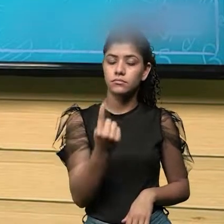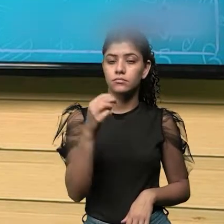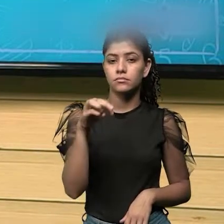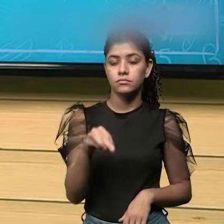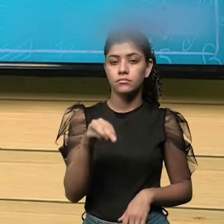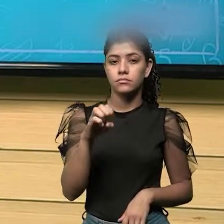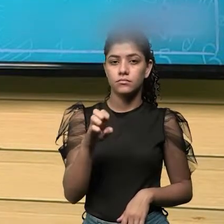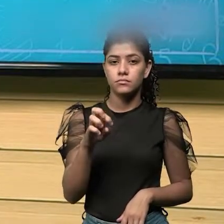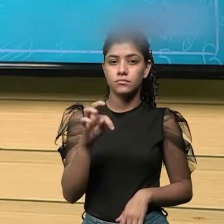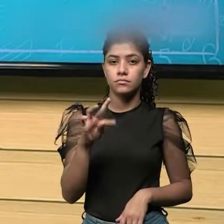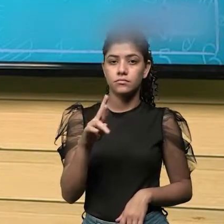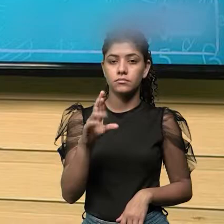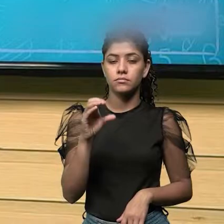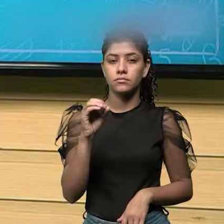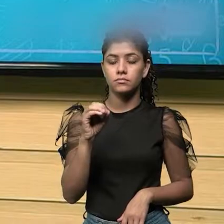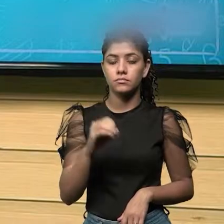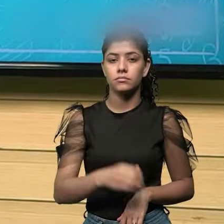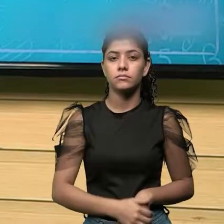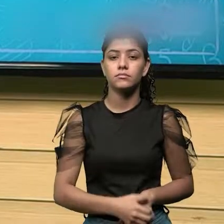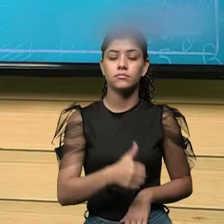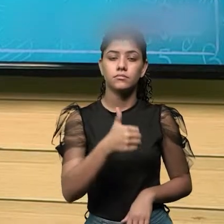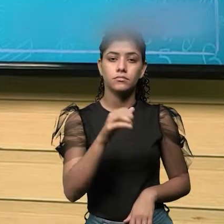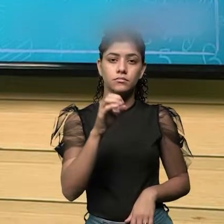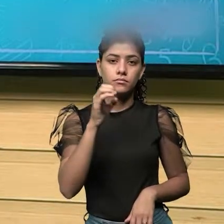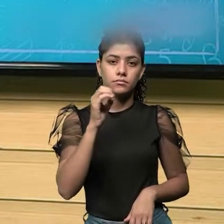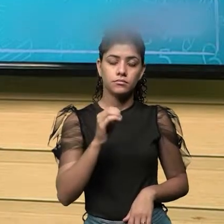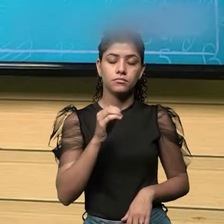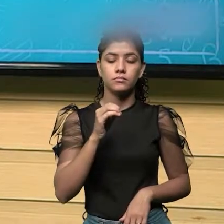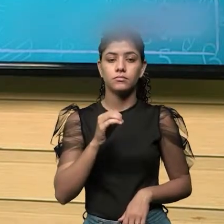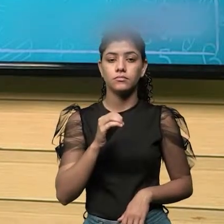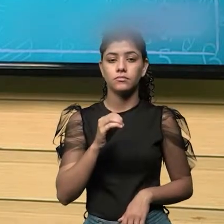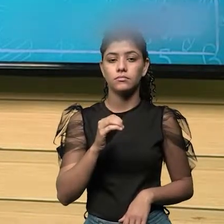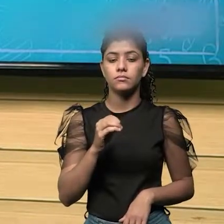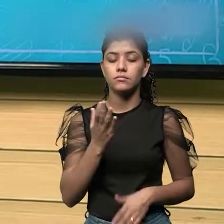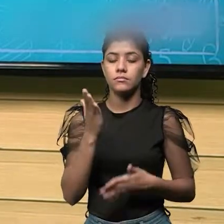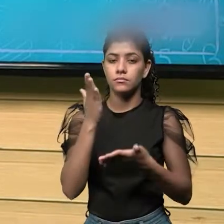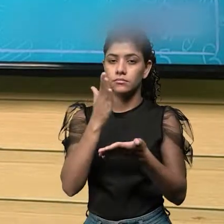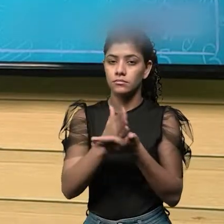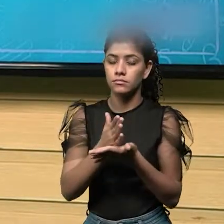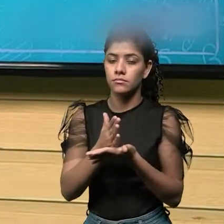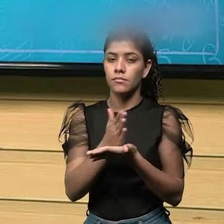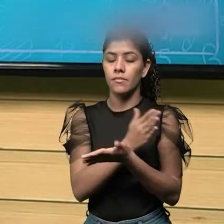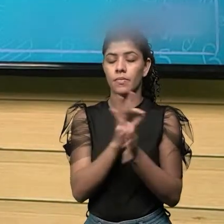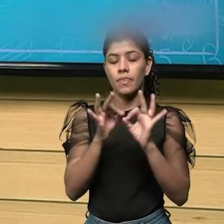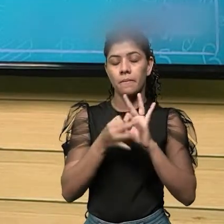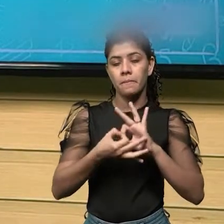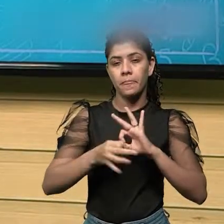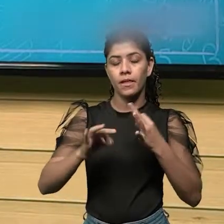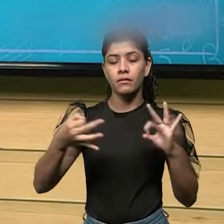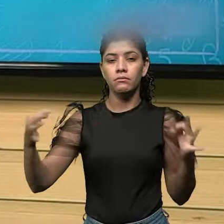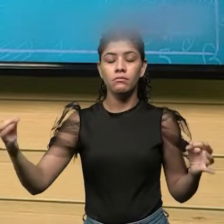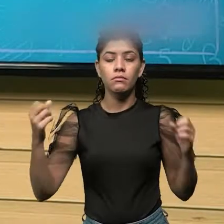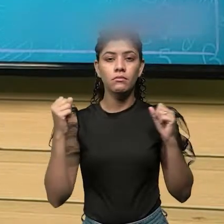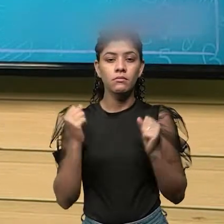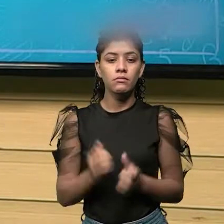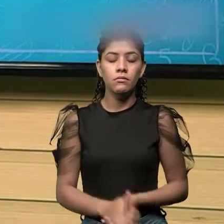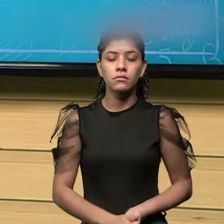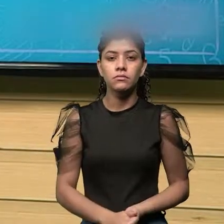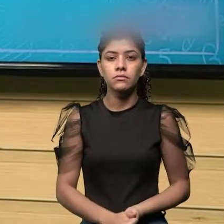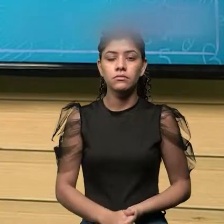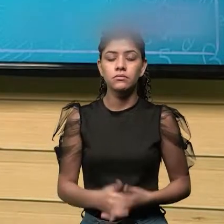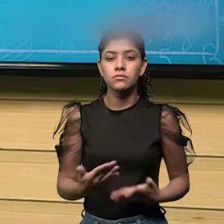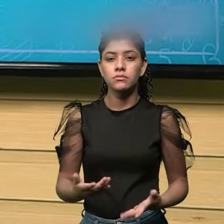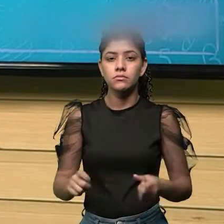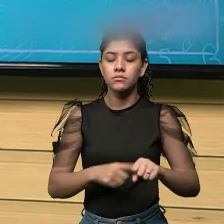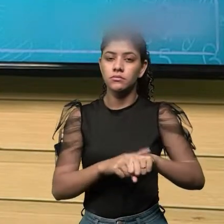Então, ou seja, a décima milionésima parte dessa distância corresponde a metro. Então,